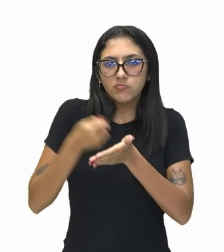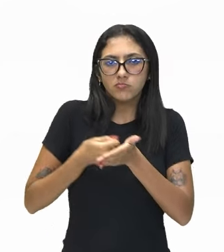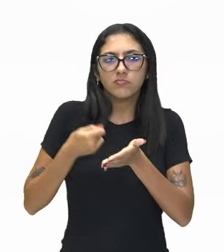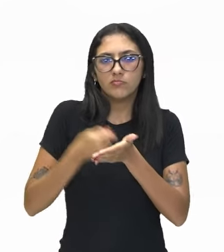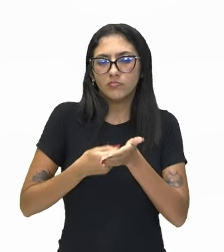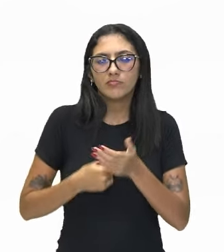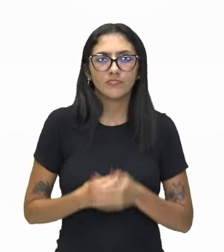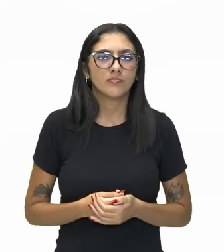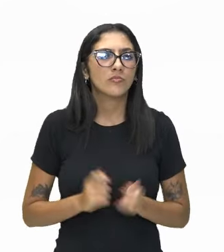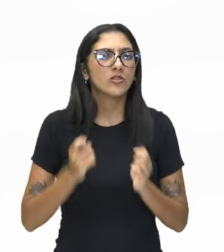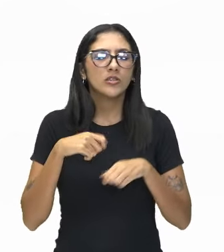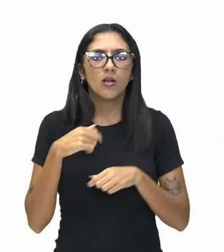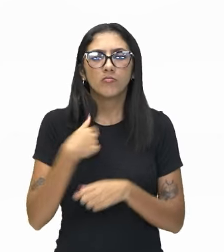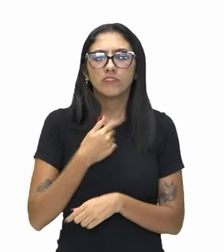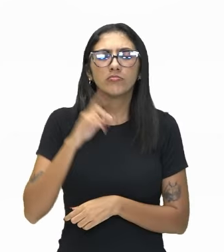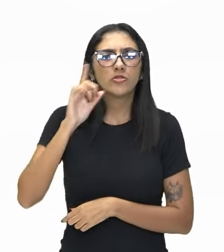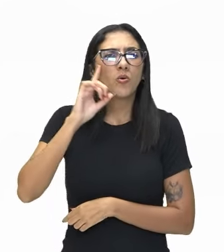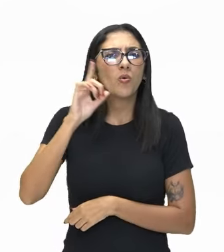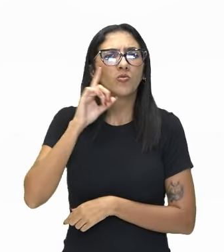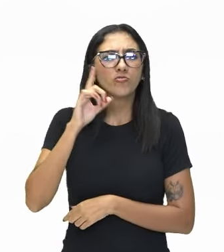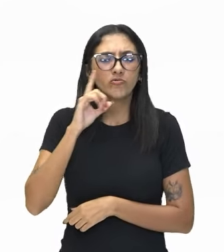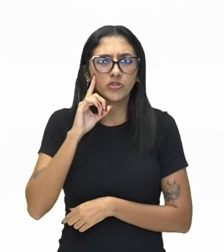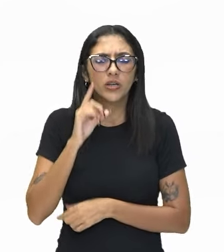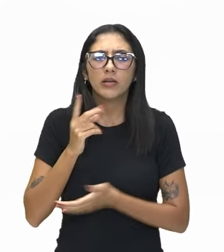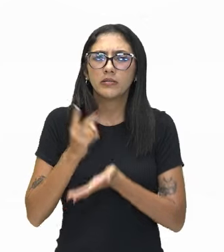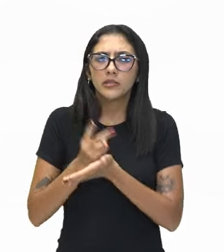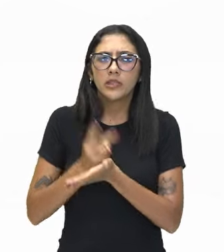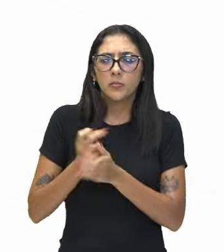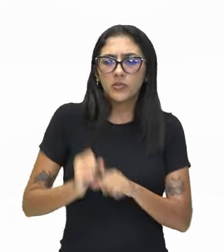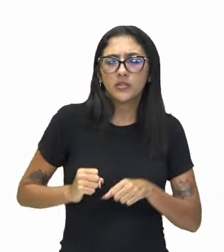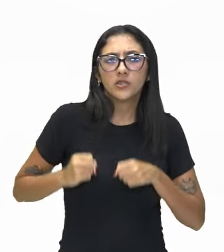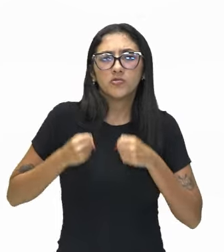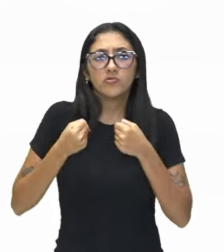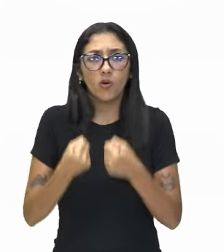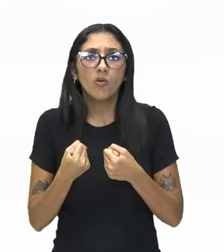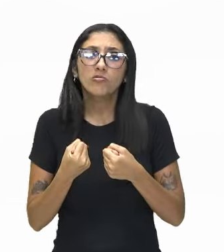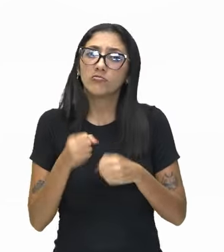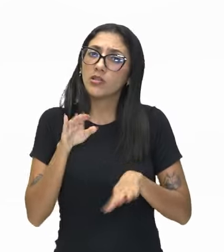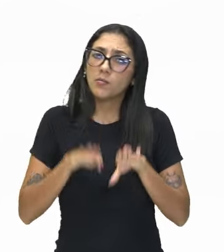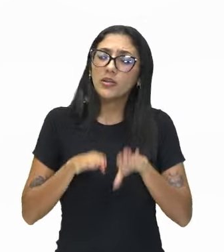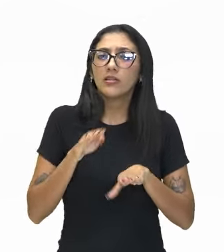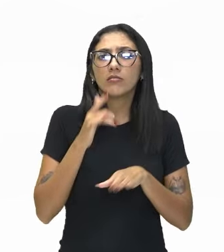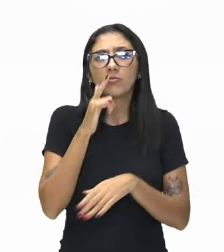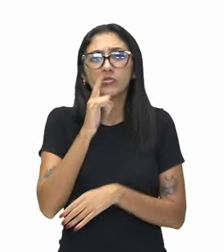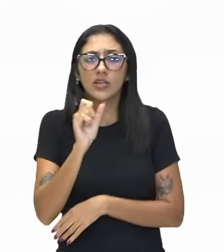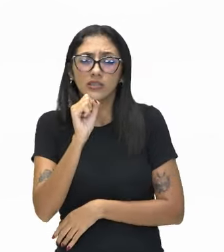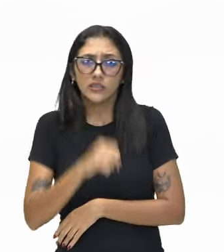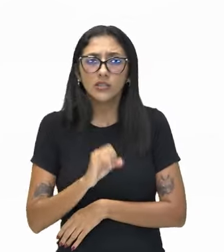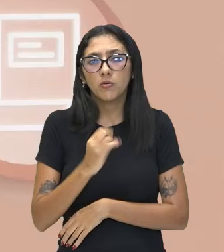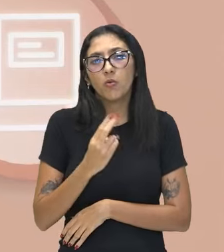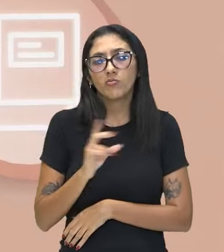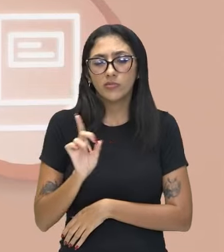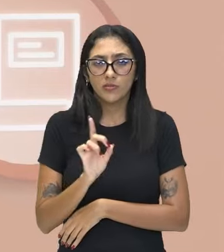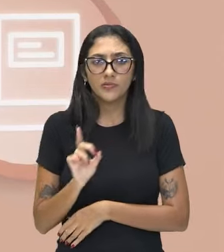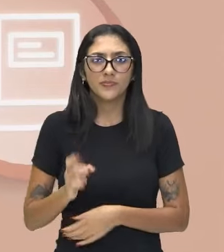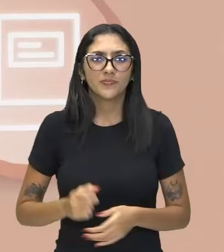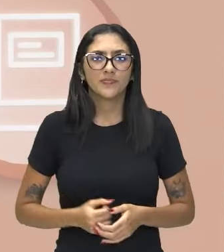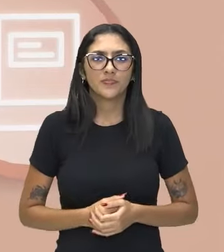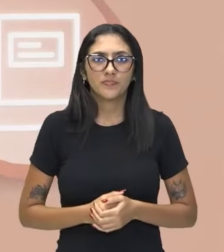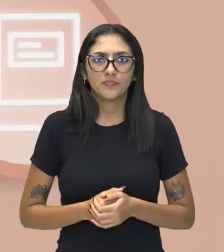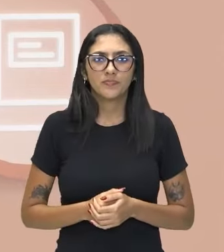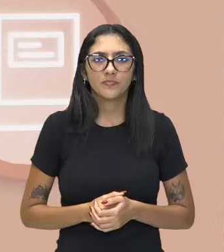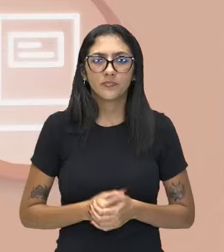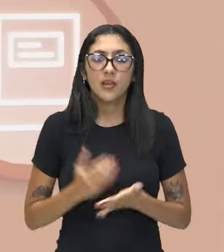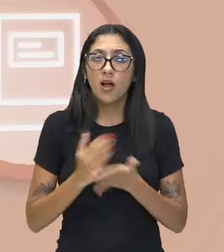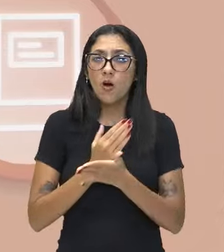meu dia a dia, superando ou não esses obstáculos aí. E olhem para mim, vai ter momento que eu vou